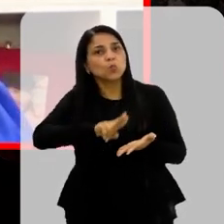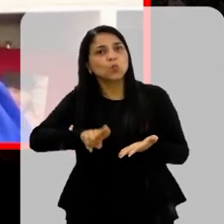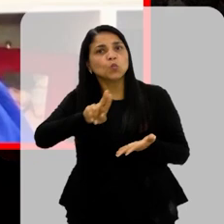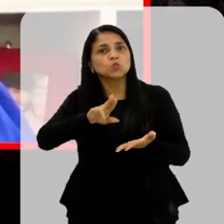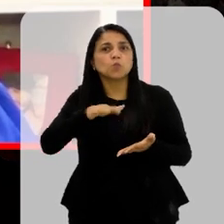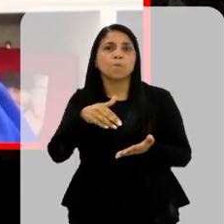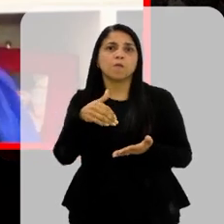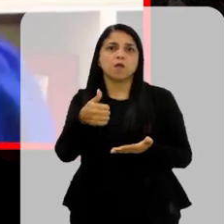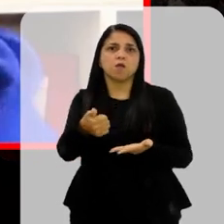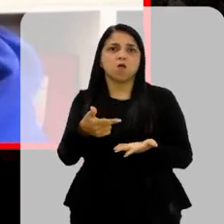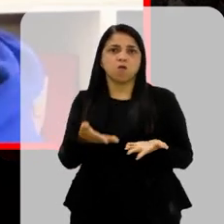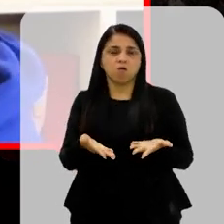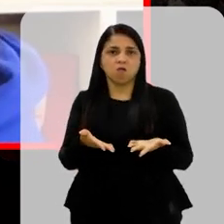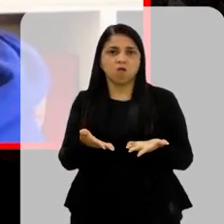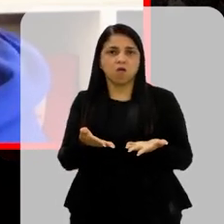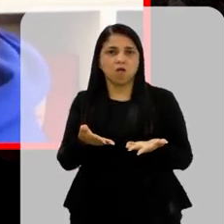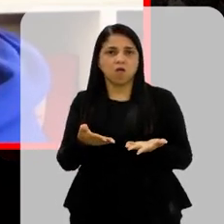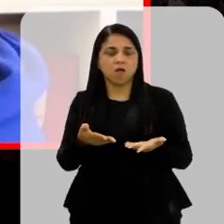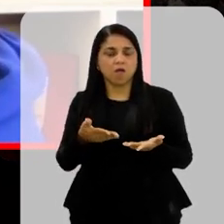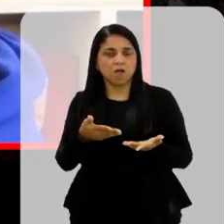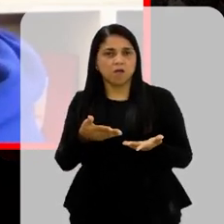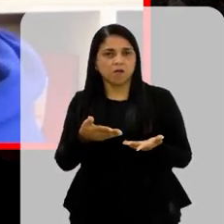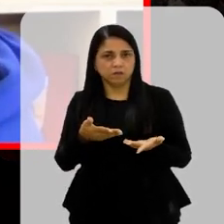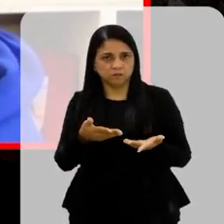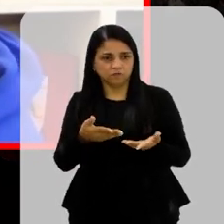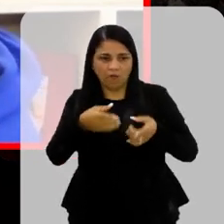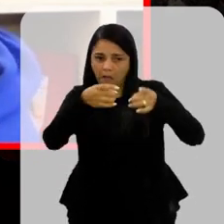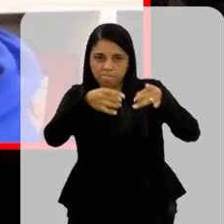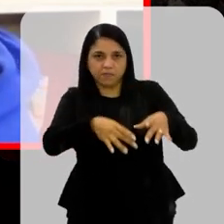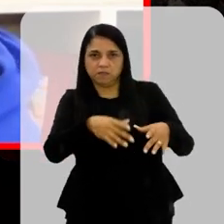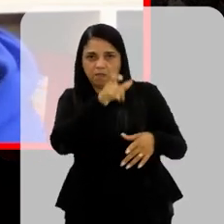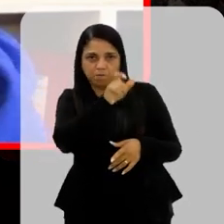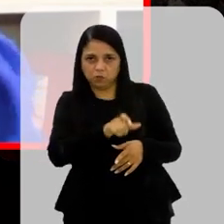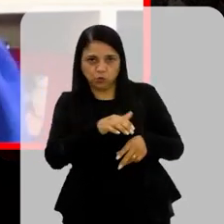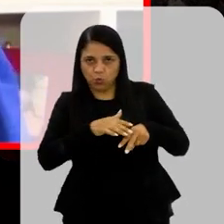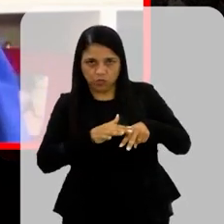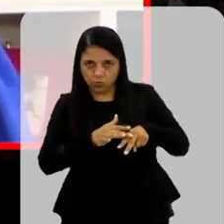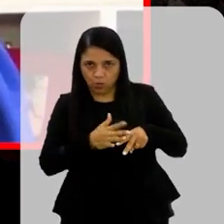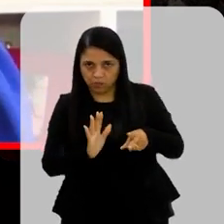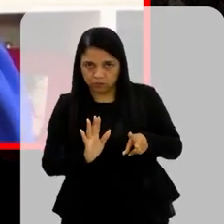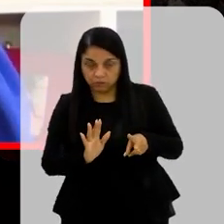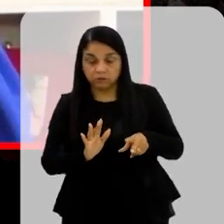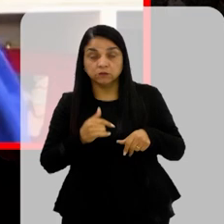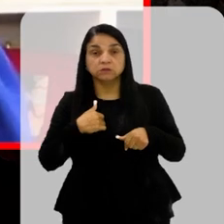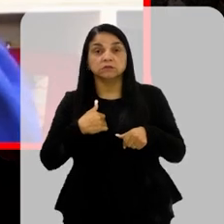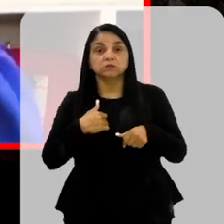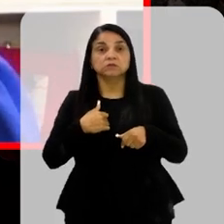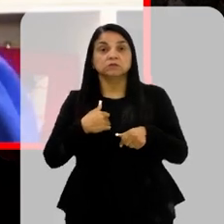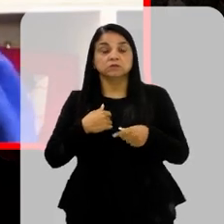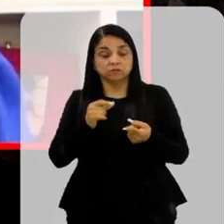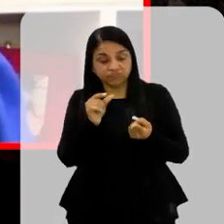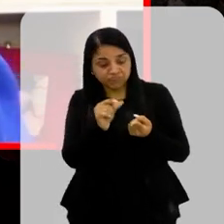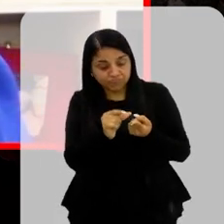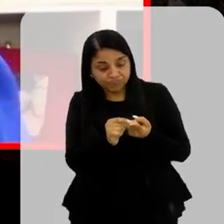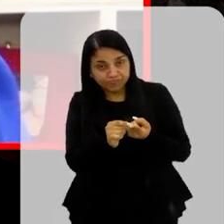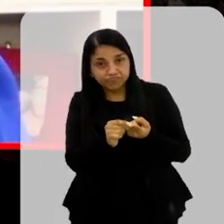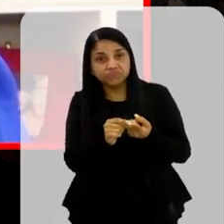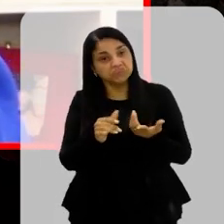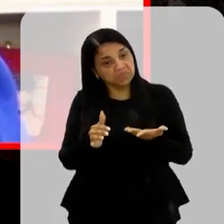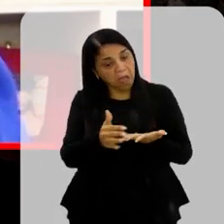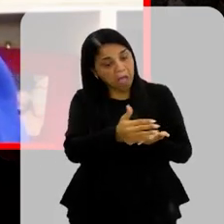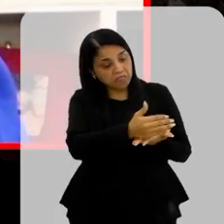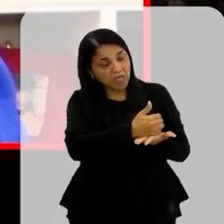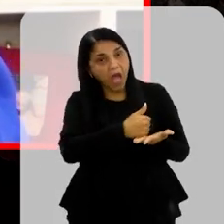uso do recurso E vou fazer um trabalho De psicologia nessa pessoa Não vou abandonar Essa pessoa também Mas esse aparelho Você não consegue baixar Os